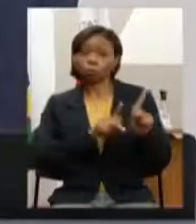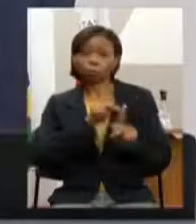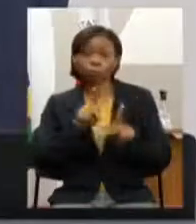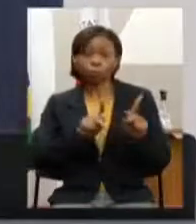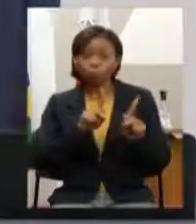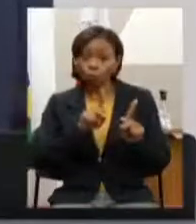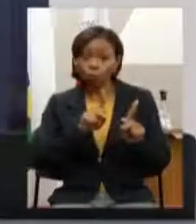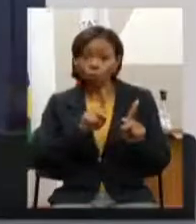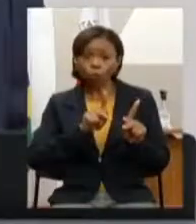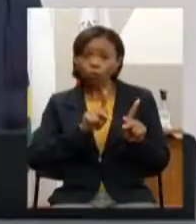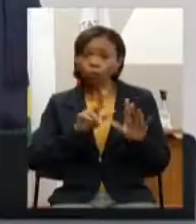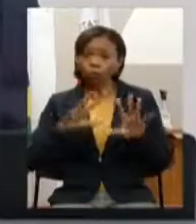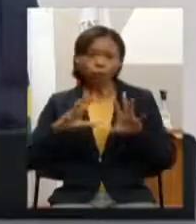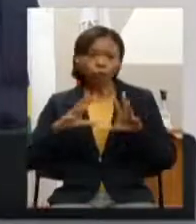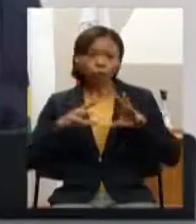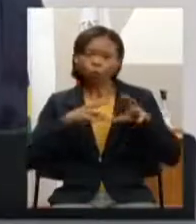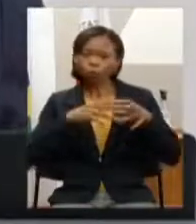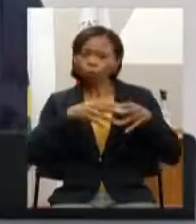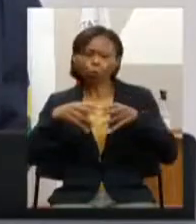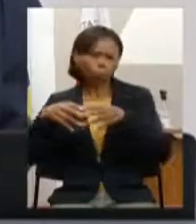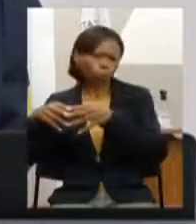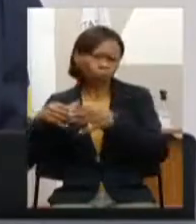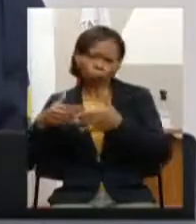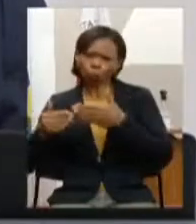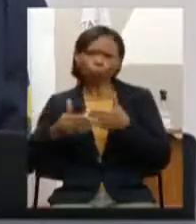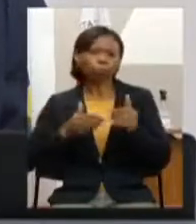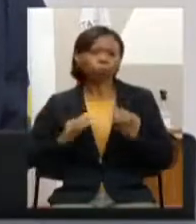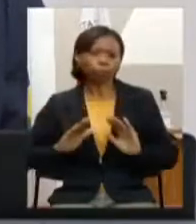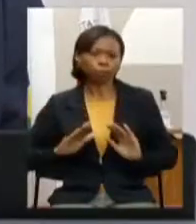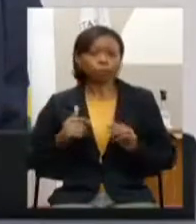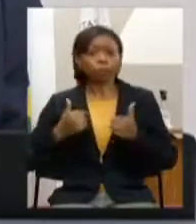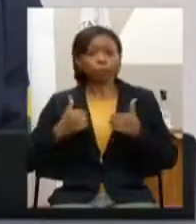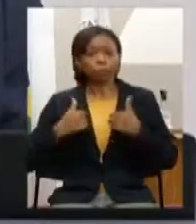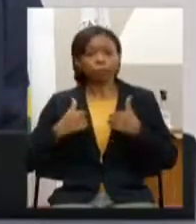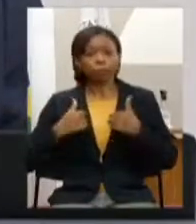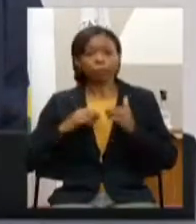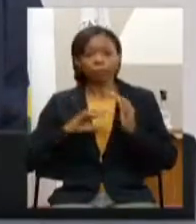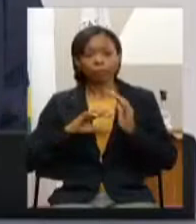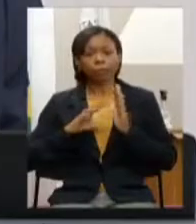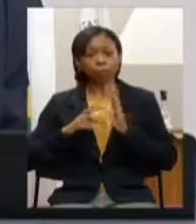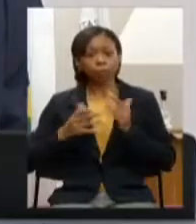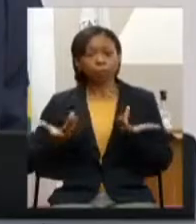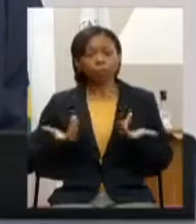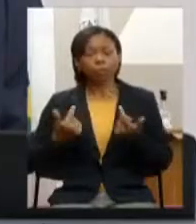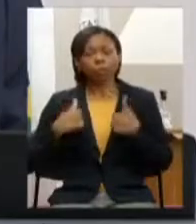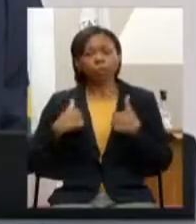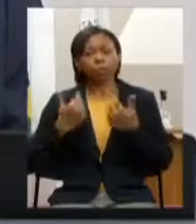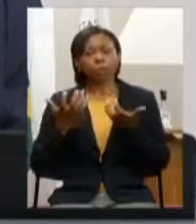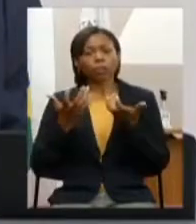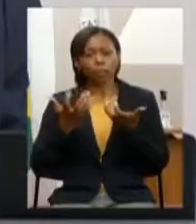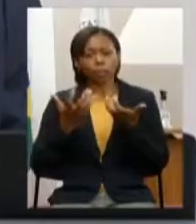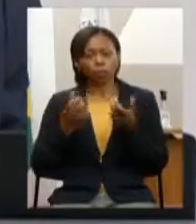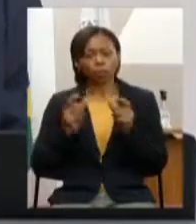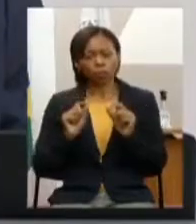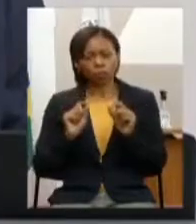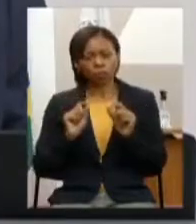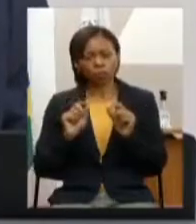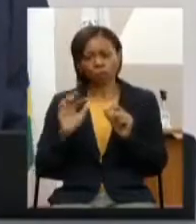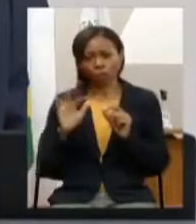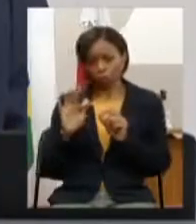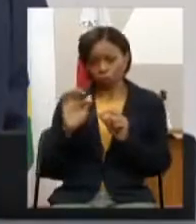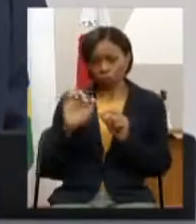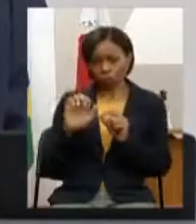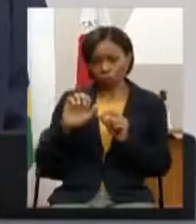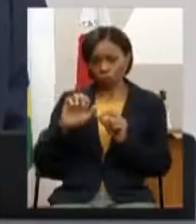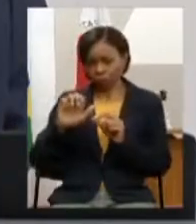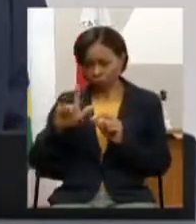agremiações partidárias então eu queria ao Felipe Magno e ao Felipe Ferreira que